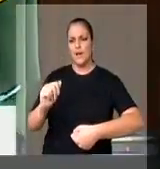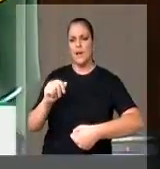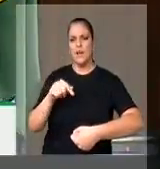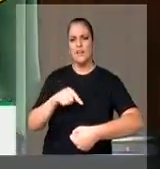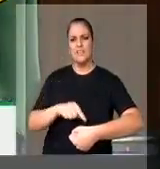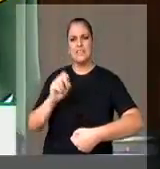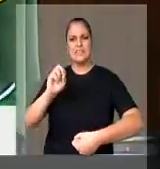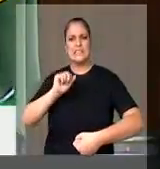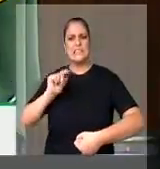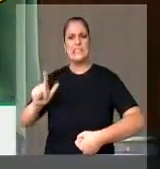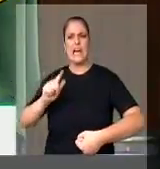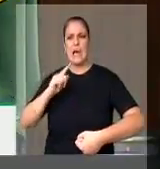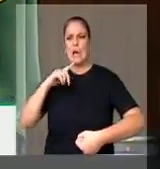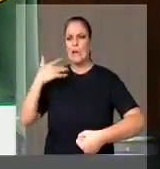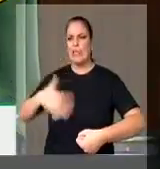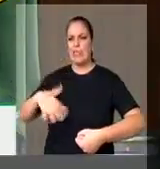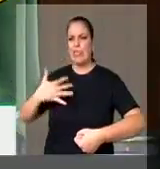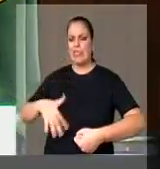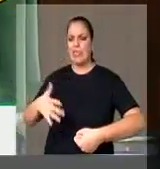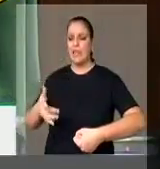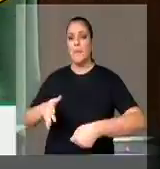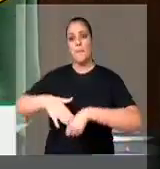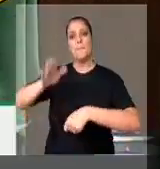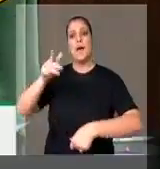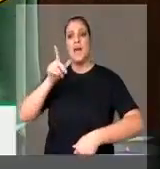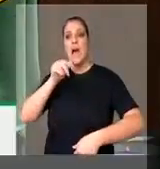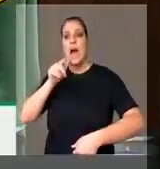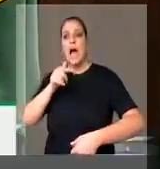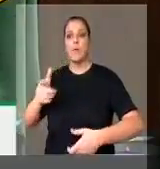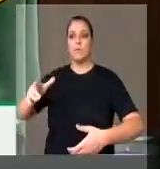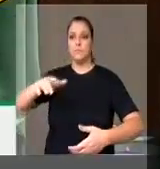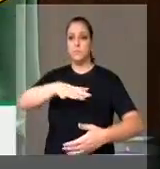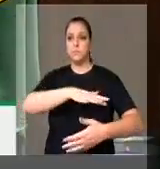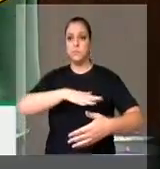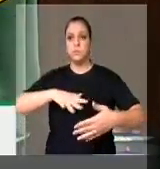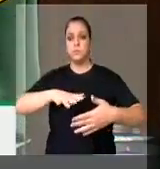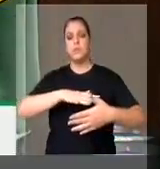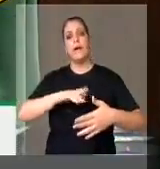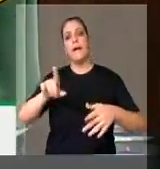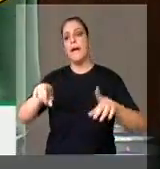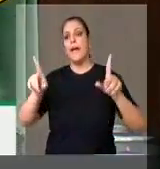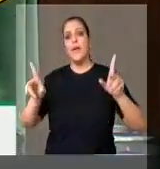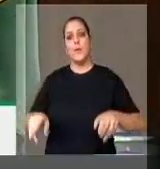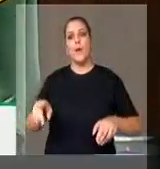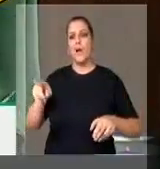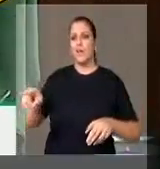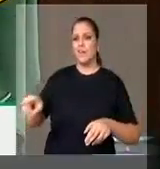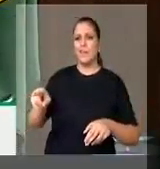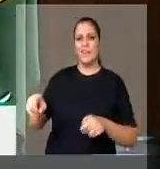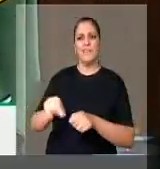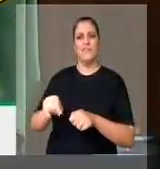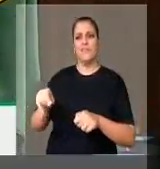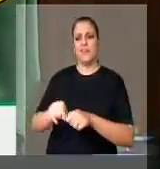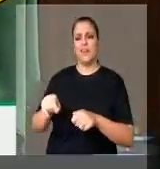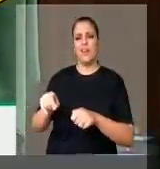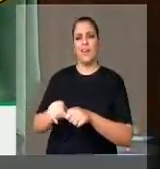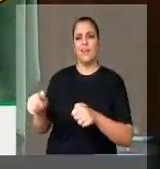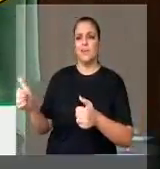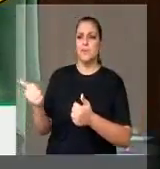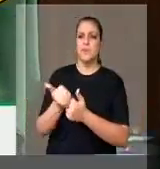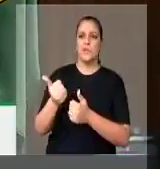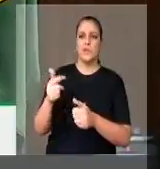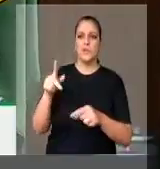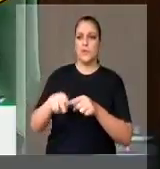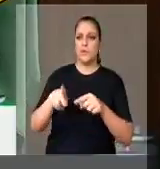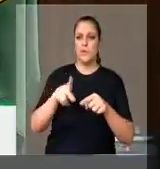o relator fez. Mas, mesmo assim, ainda está muito mais salgada do que deveria, e por isso,